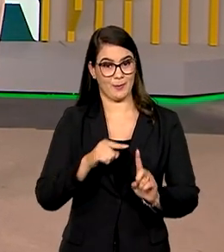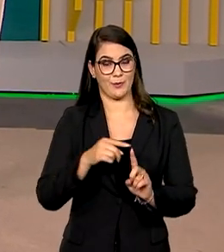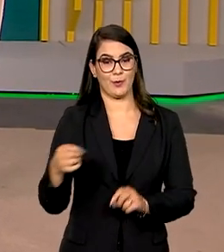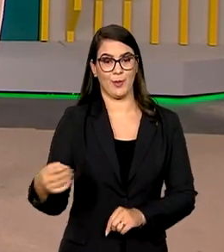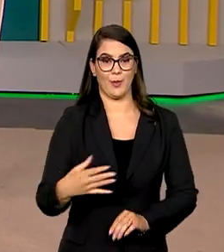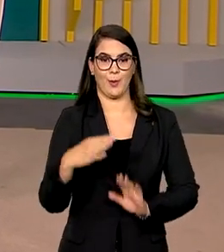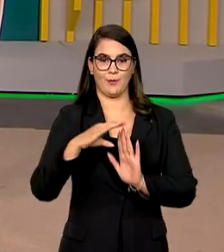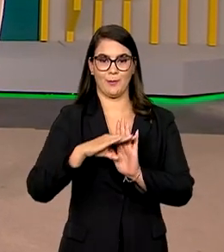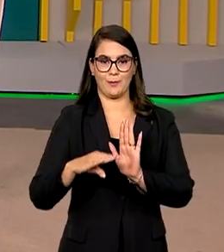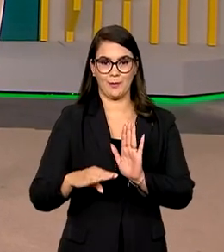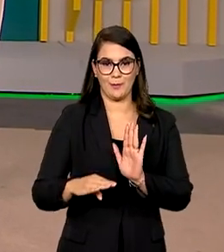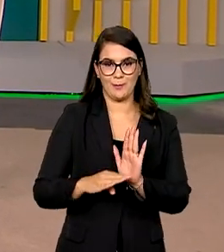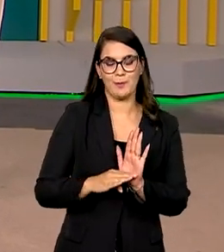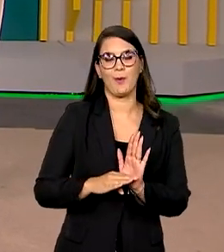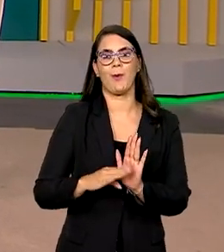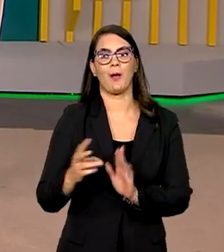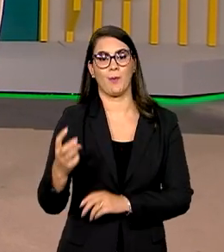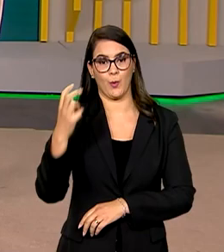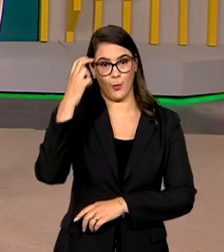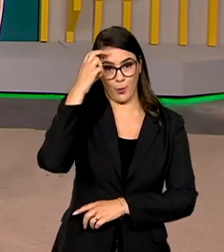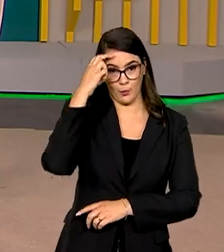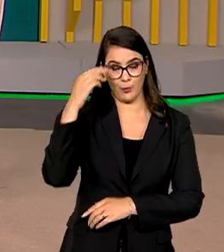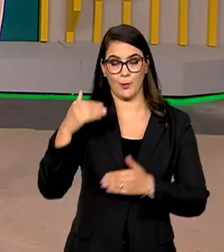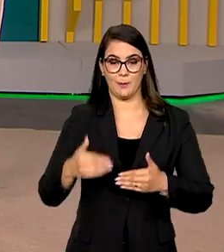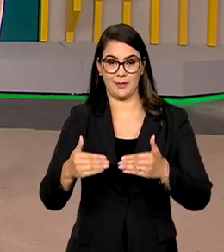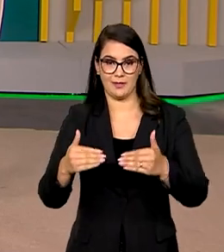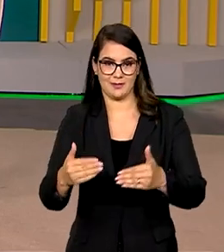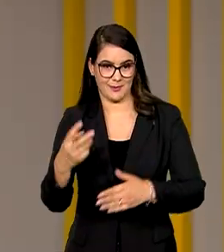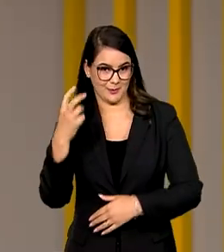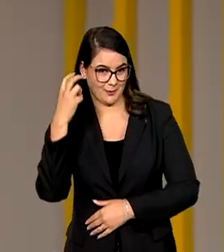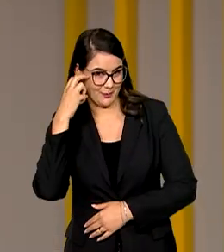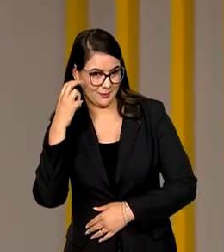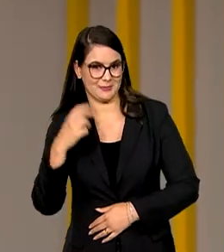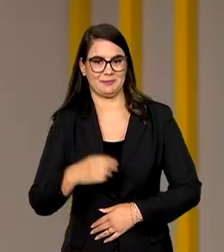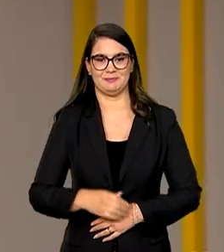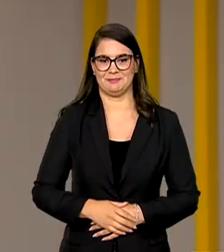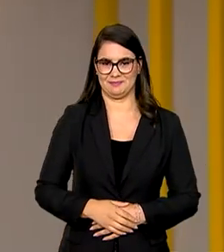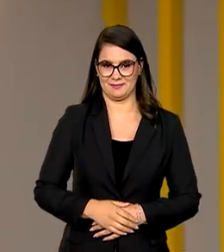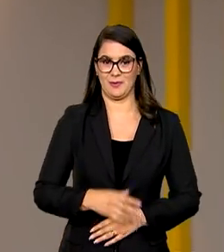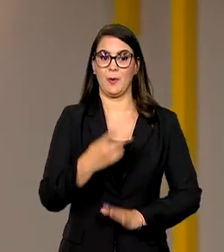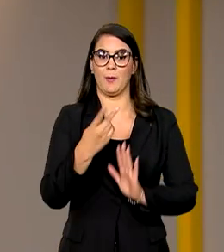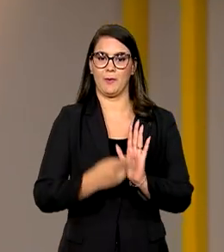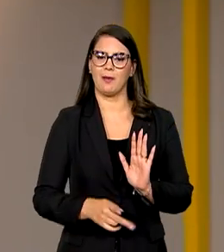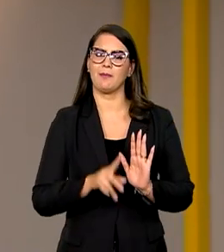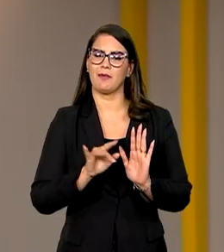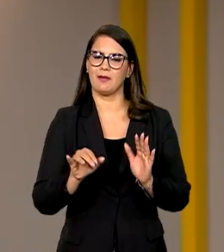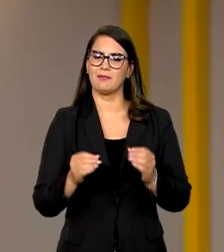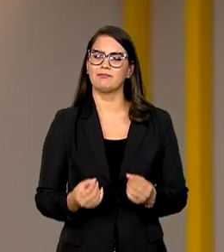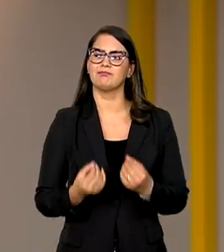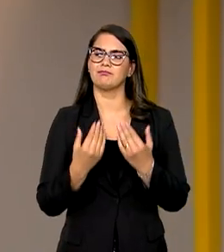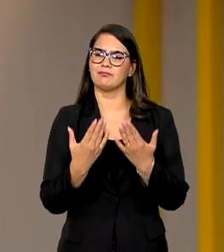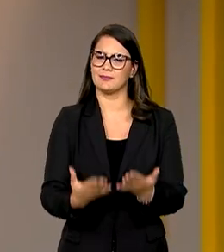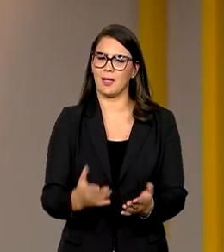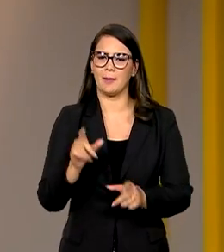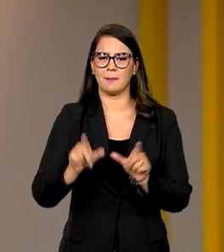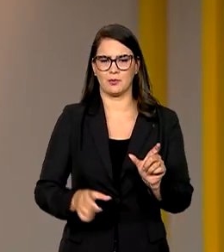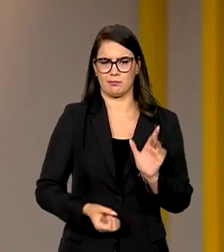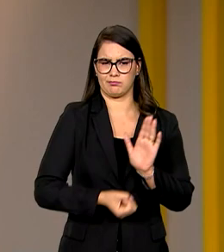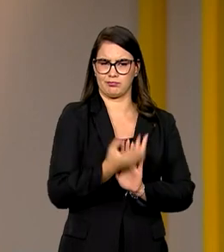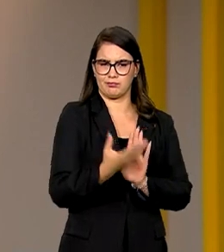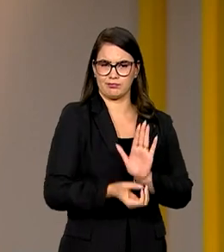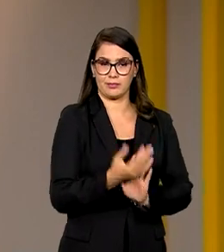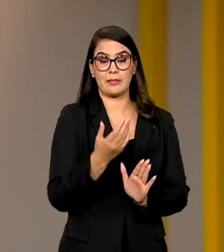do novo programa de intercâmbio cultural do Ministério da Cultura. O programa vai beneficiar produtores culturais e